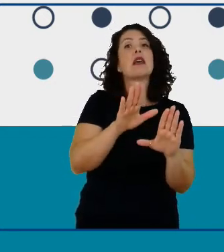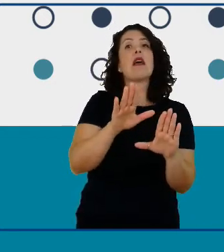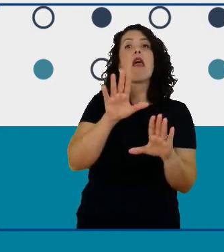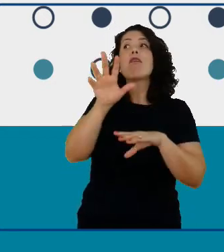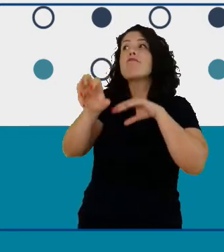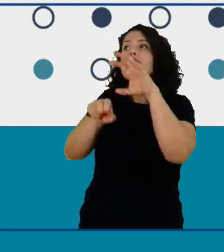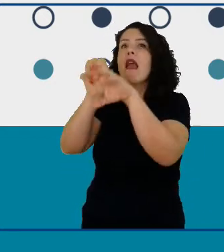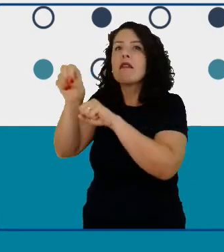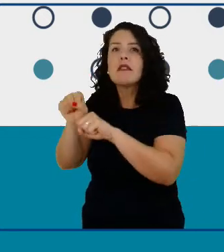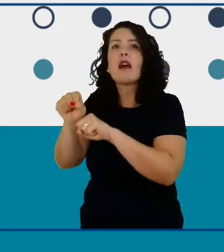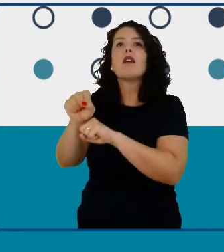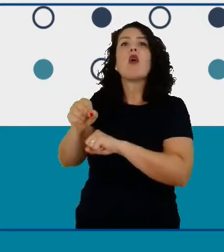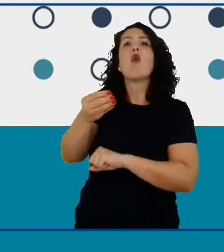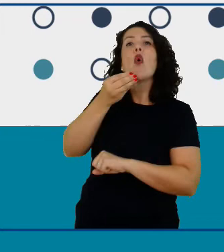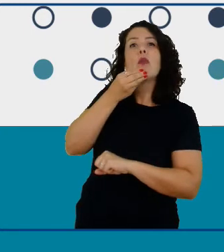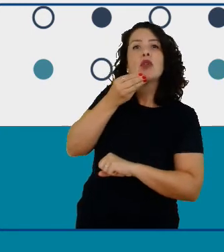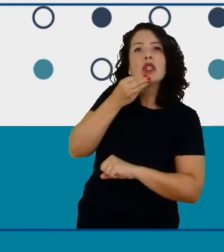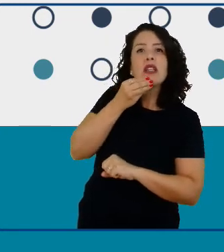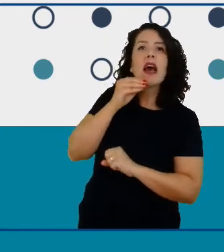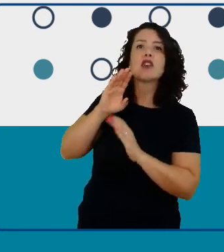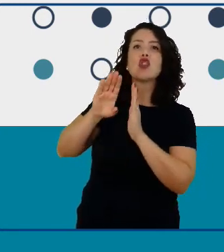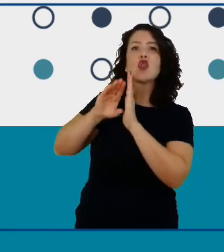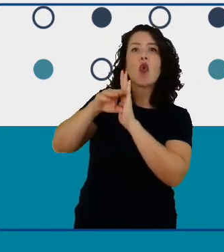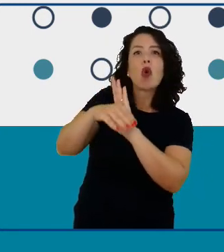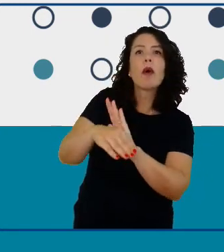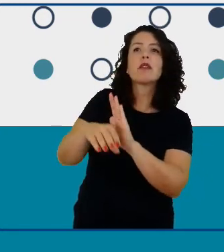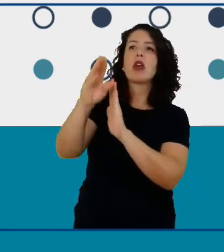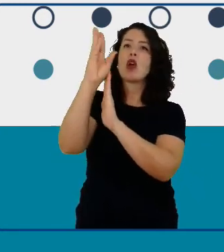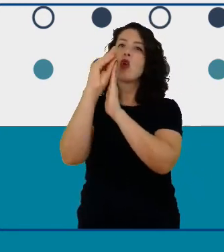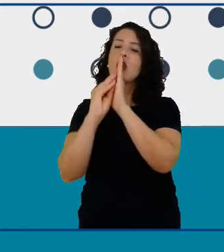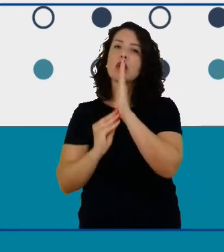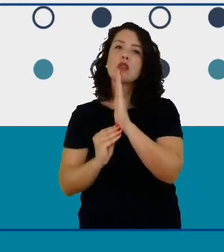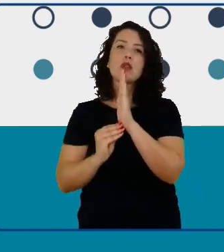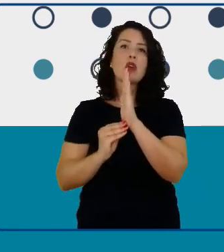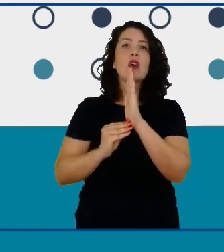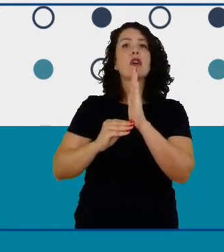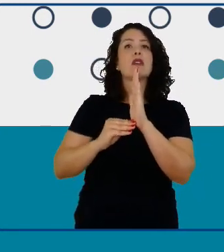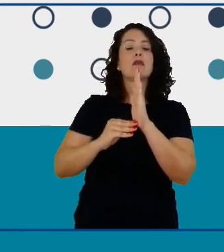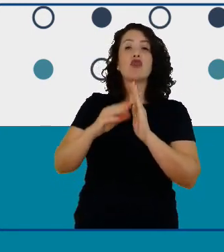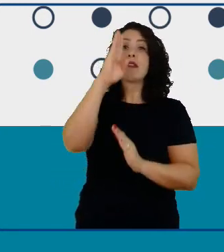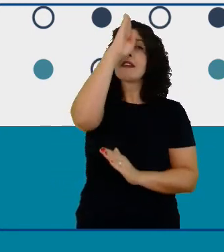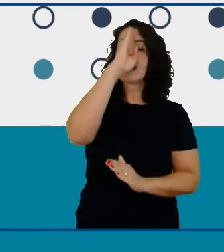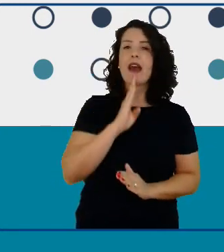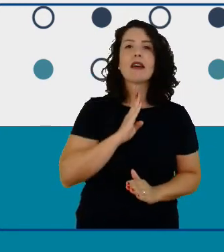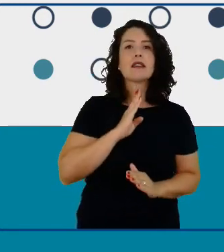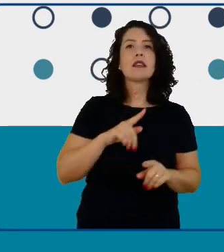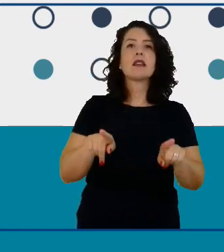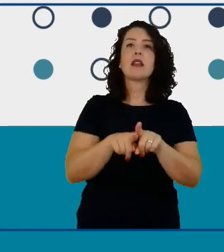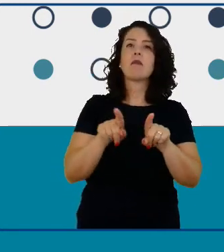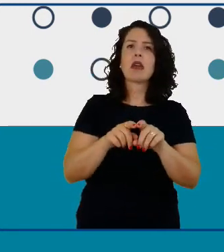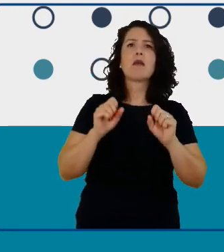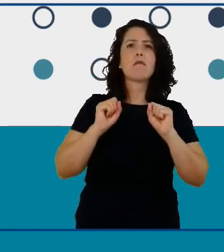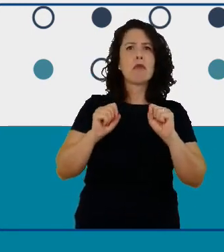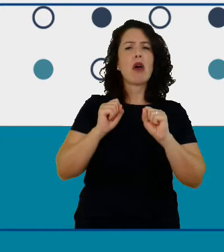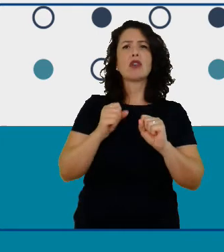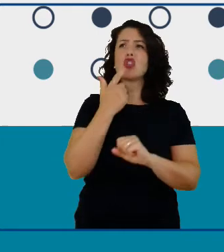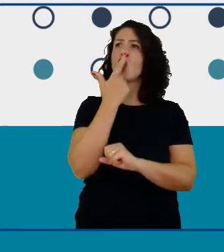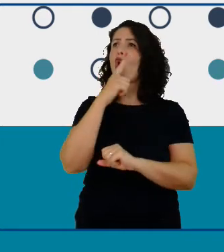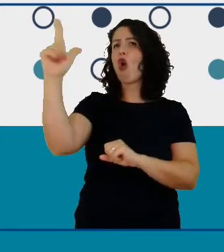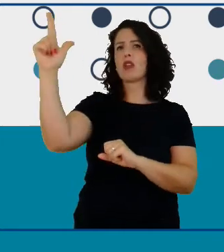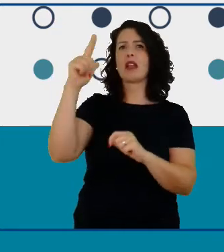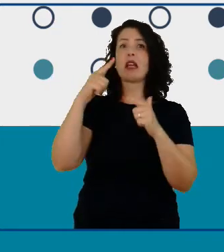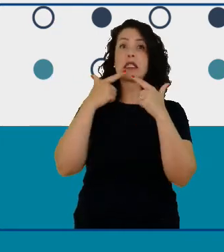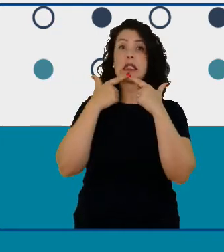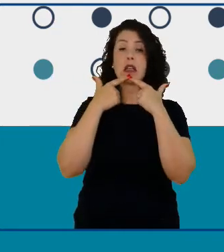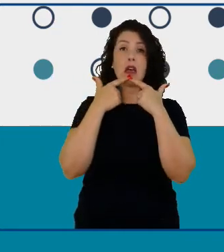a conteúdos que sejam conteúdos gratuitos mas que muitas vezes os conteúdos gratuitos estão em outros idiomas como o